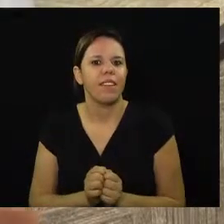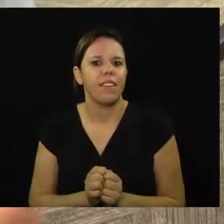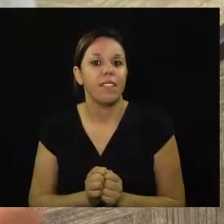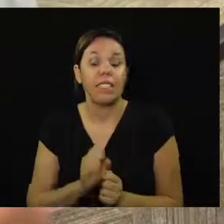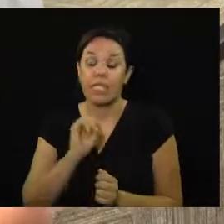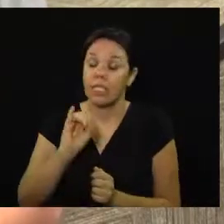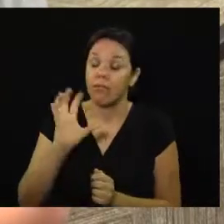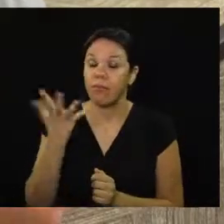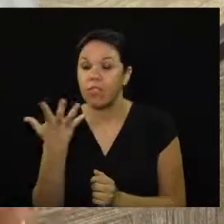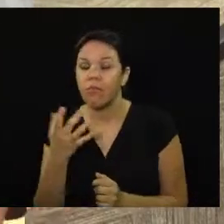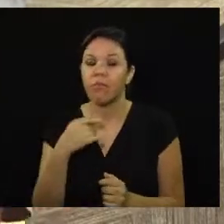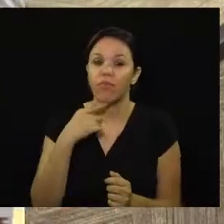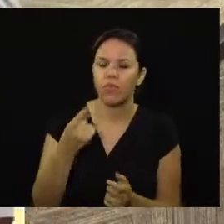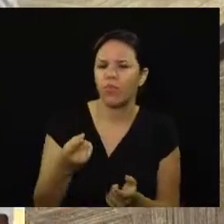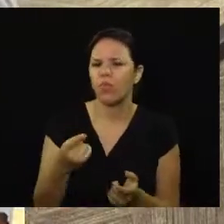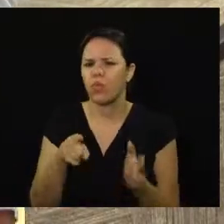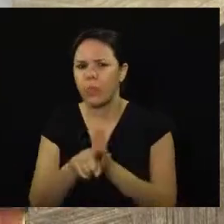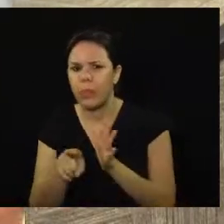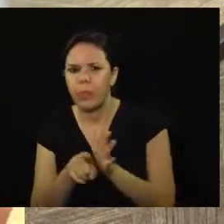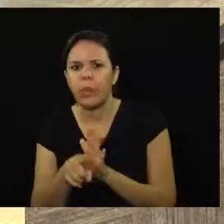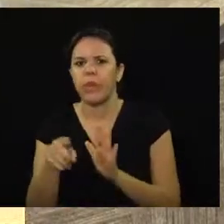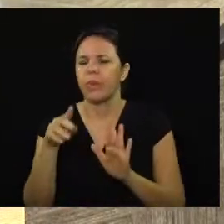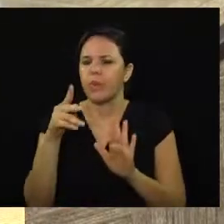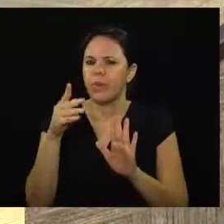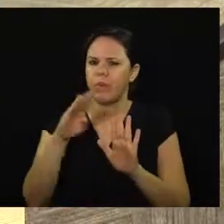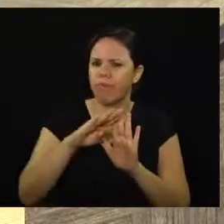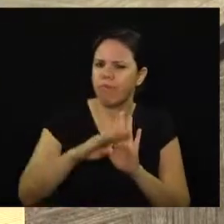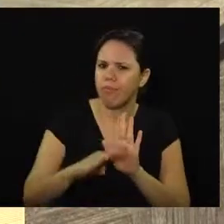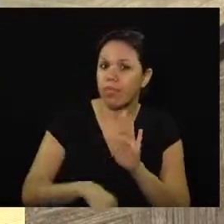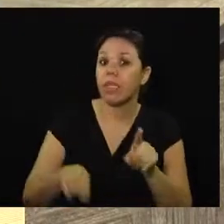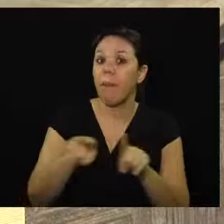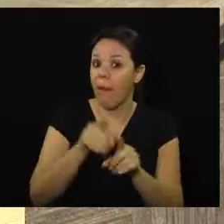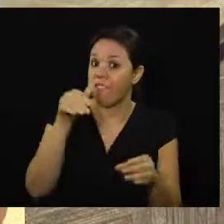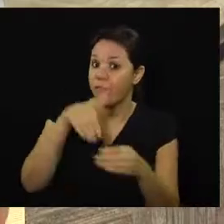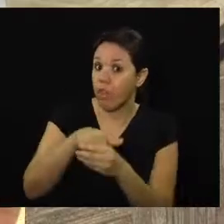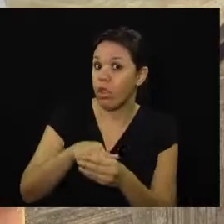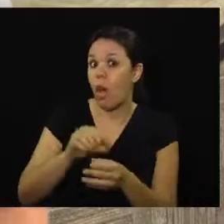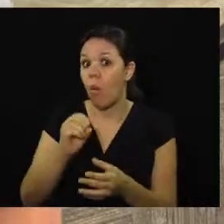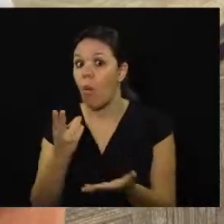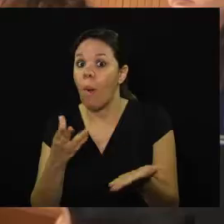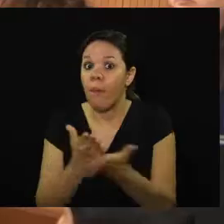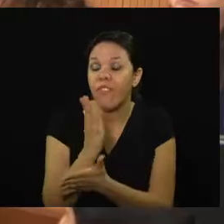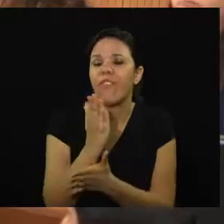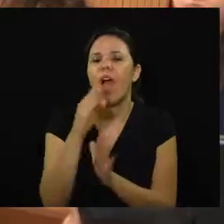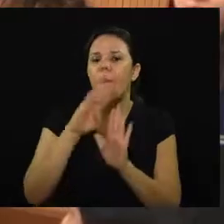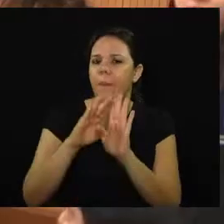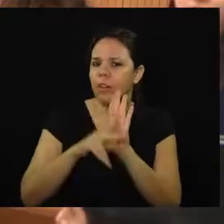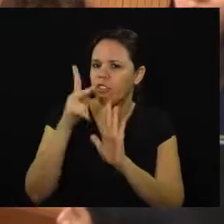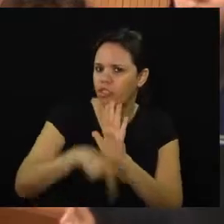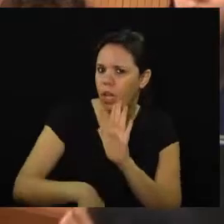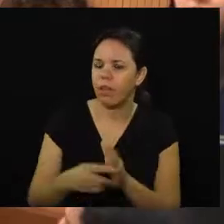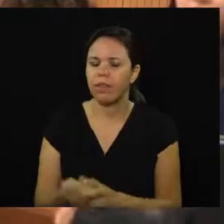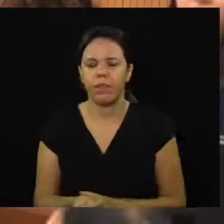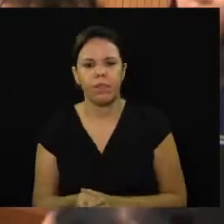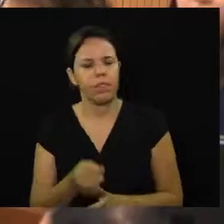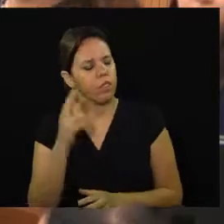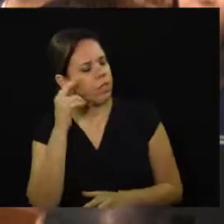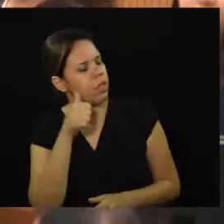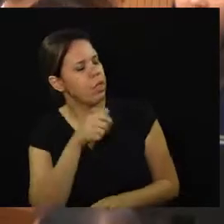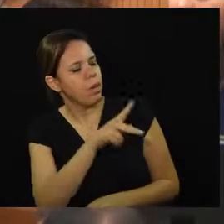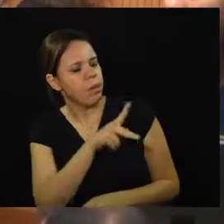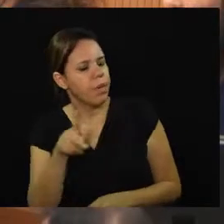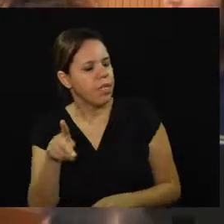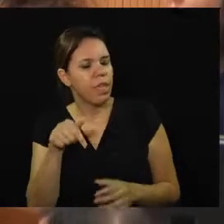ser eventualmente questionados, responder esses questionamentos e eventualmente votar e aprovar esses projetos. Senhora Presidente, são